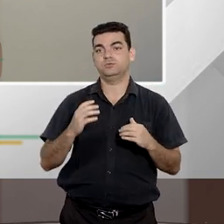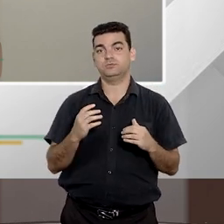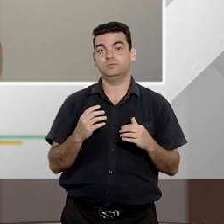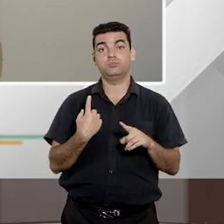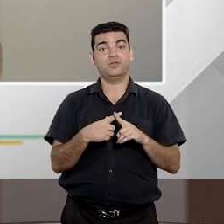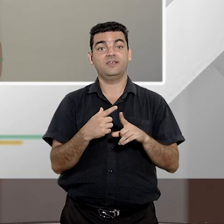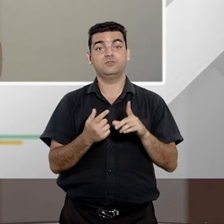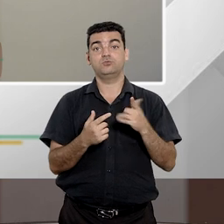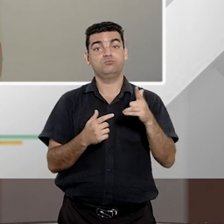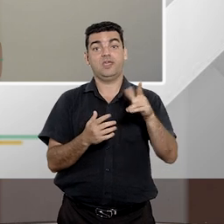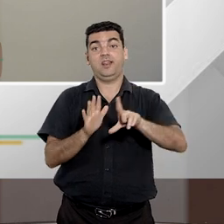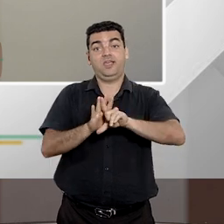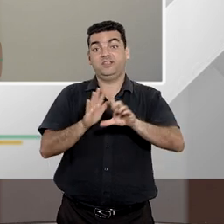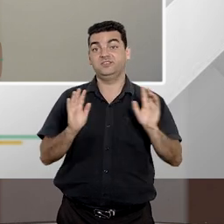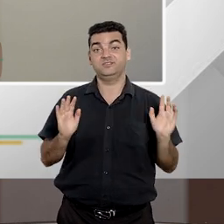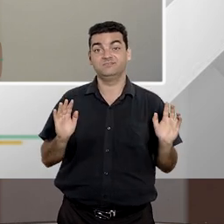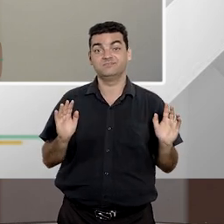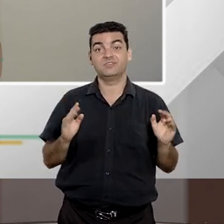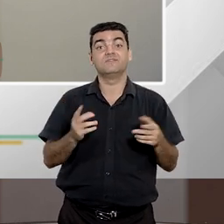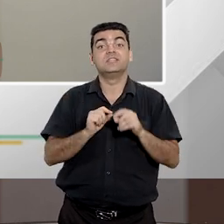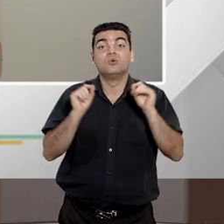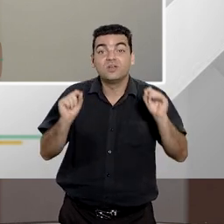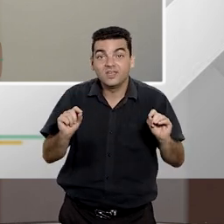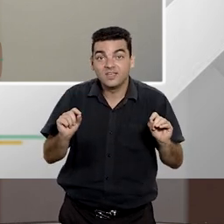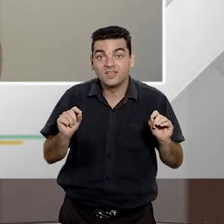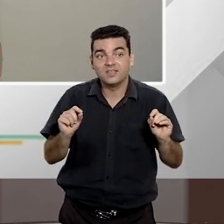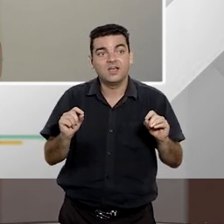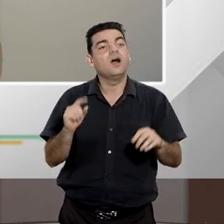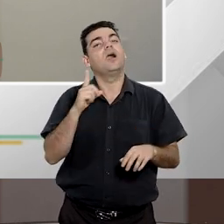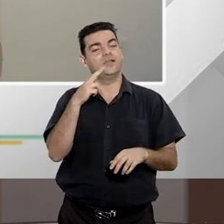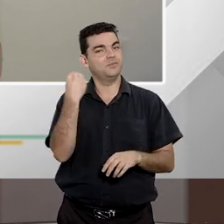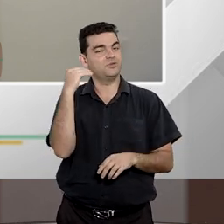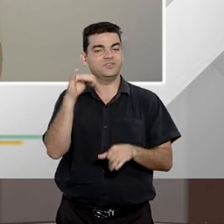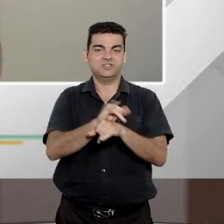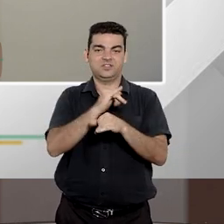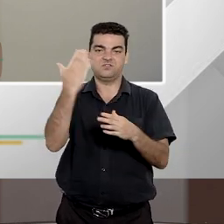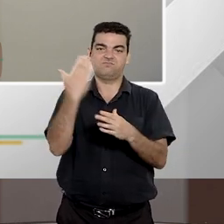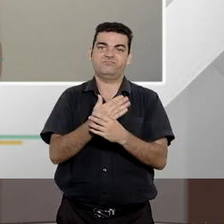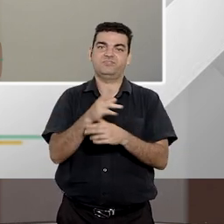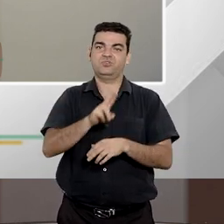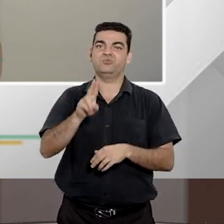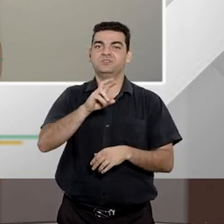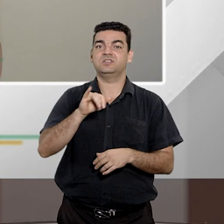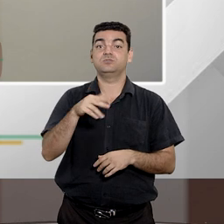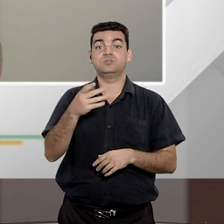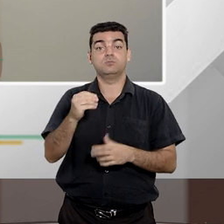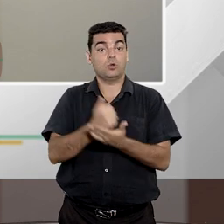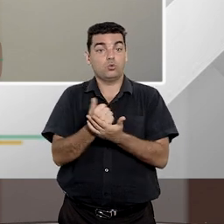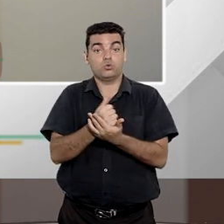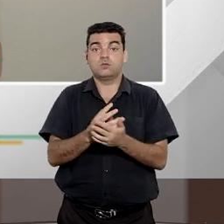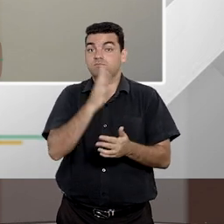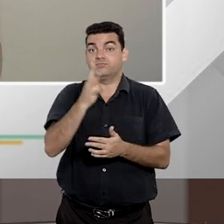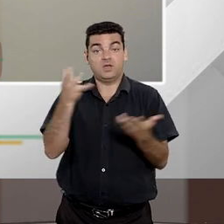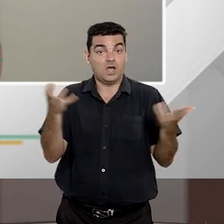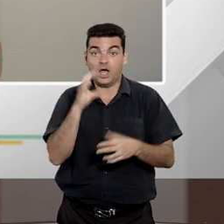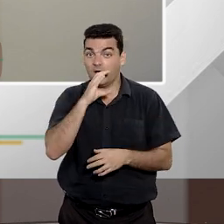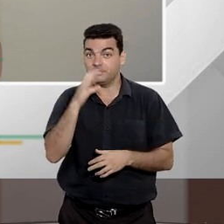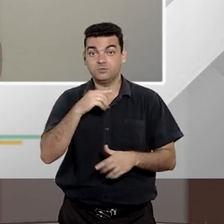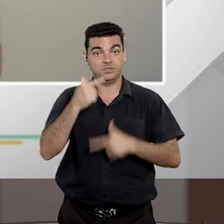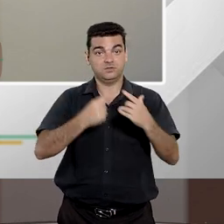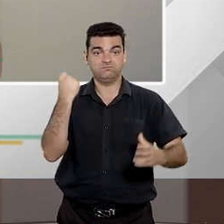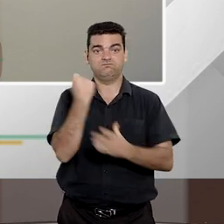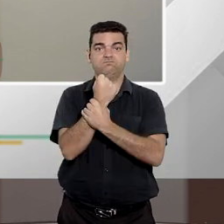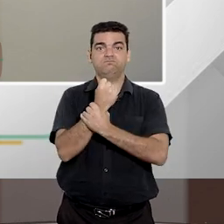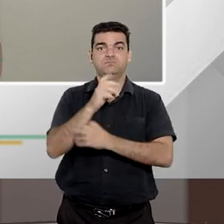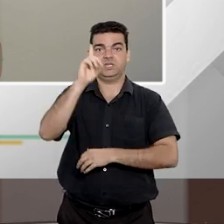constitucional de eficácia limitada que a gente chama de eficácia limitada ou seja a precisa de uma norma regulamentadora para que o exercício